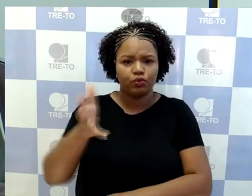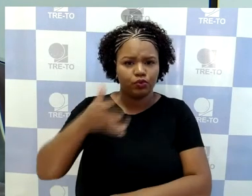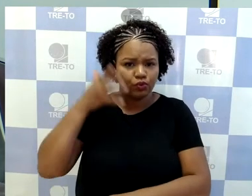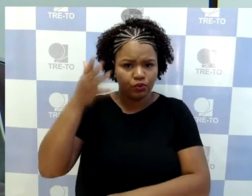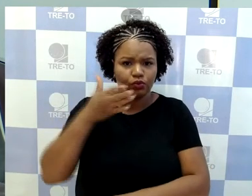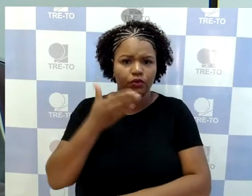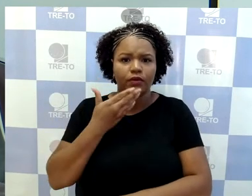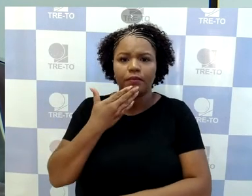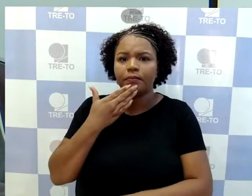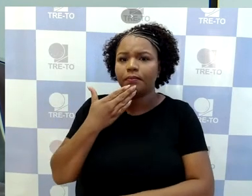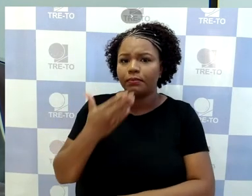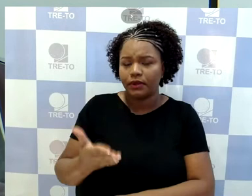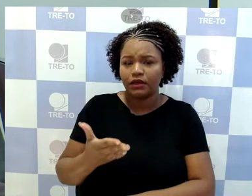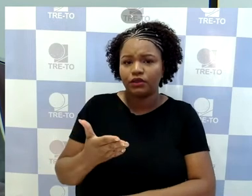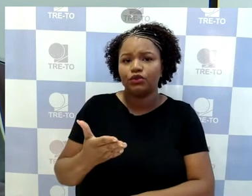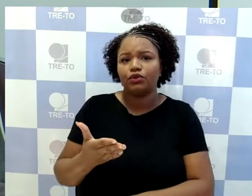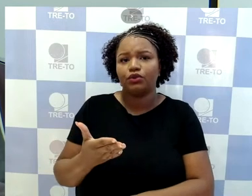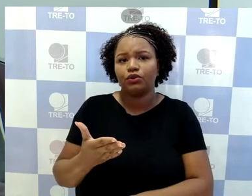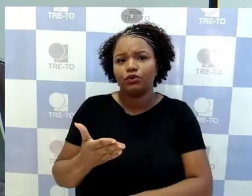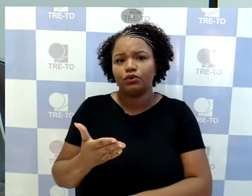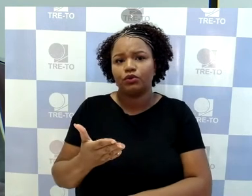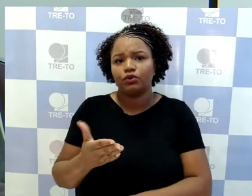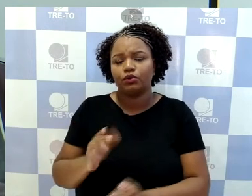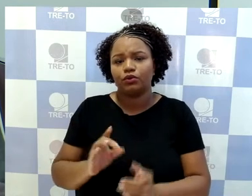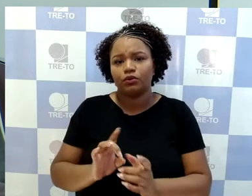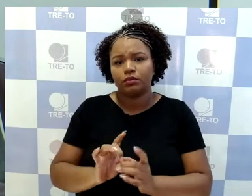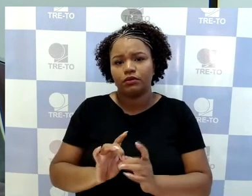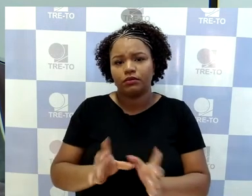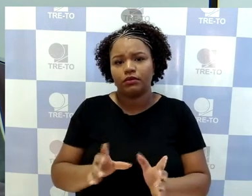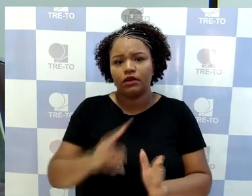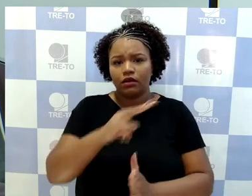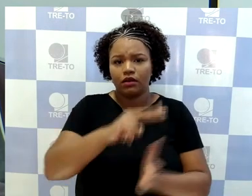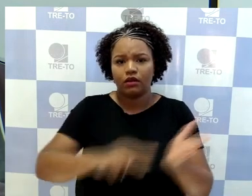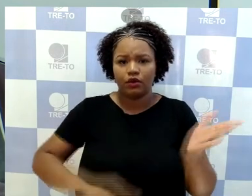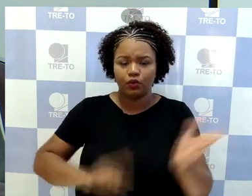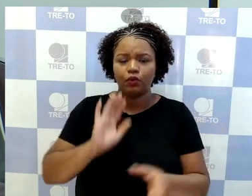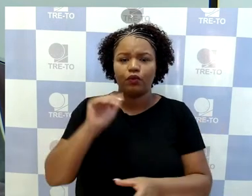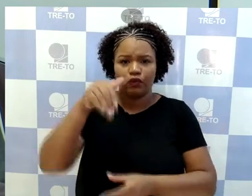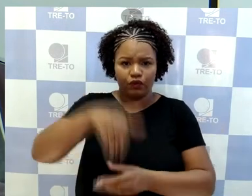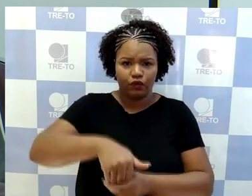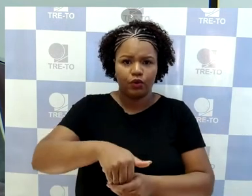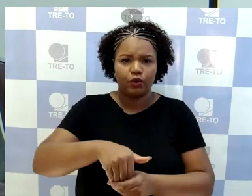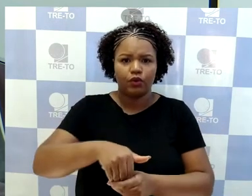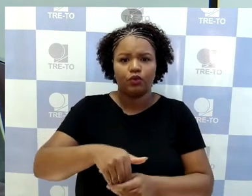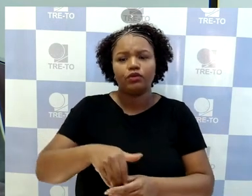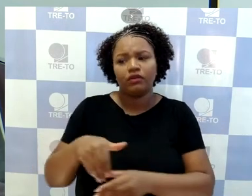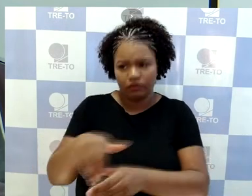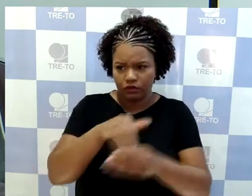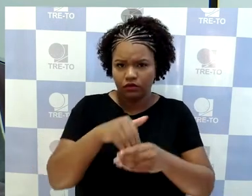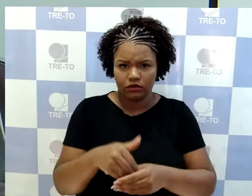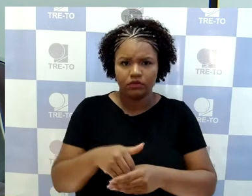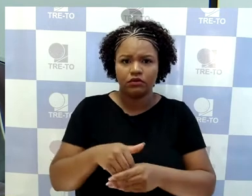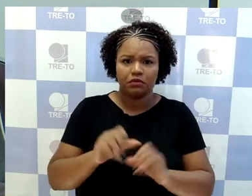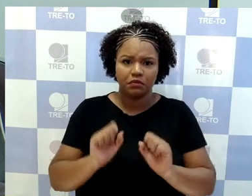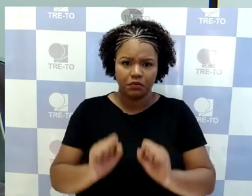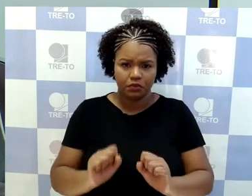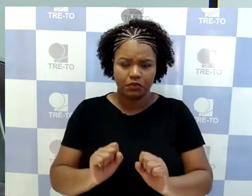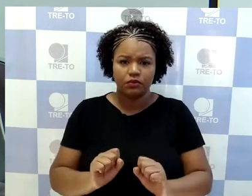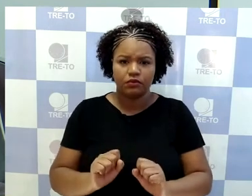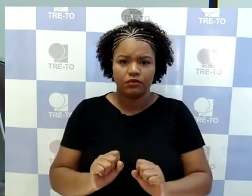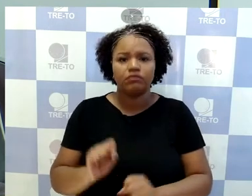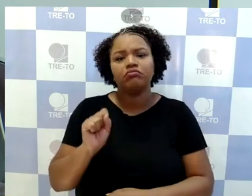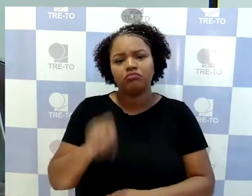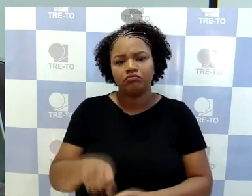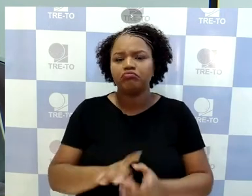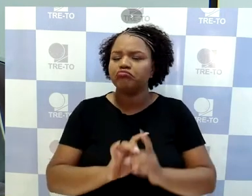permissão para acompanhar a leitura do voto e a votação. Perfeito. Se for a excelência, fique à vontade.